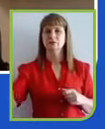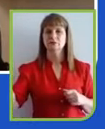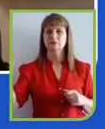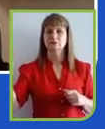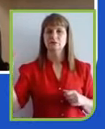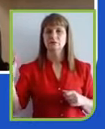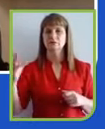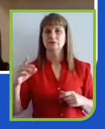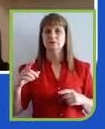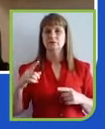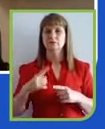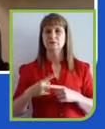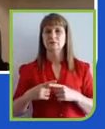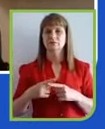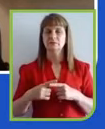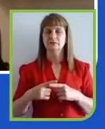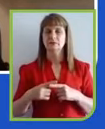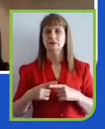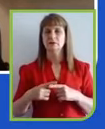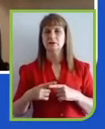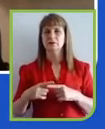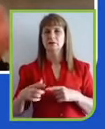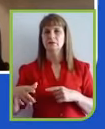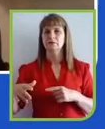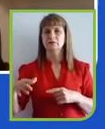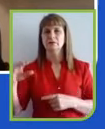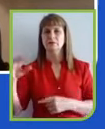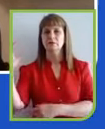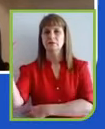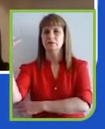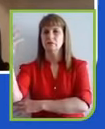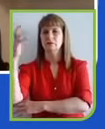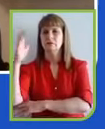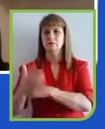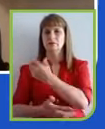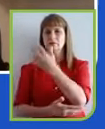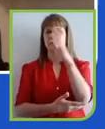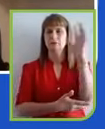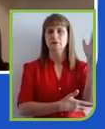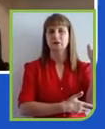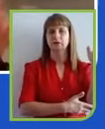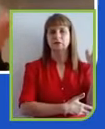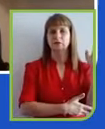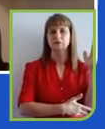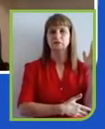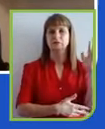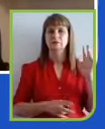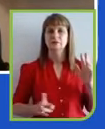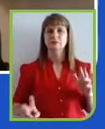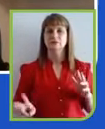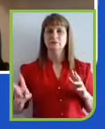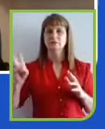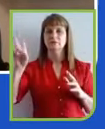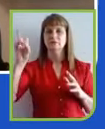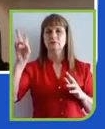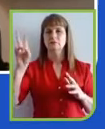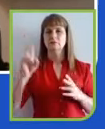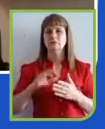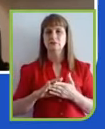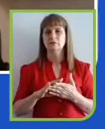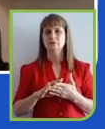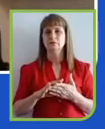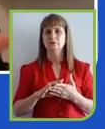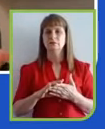ambiental já foi muito falada, é o nosso outro pilar, sustentabilidade da cadeia de valor. Nós temos 96